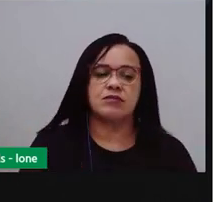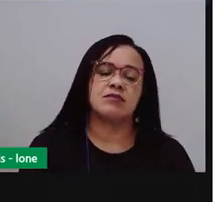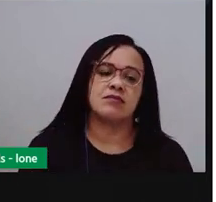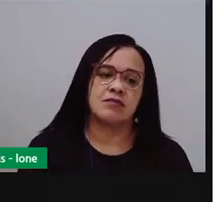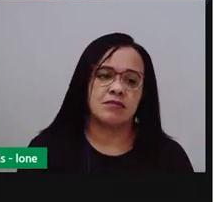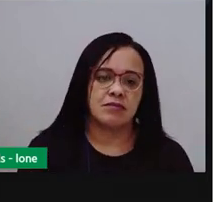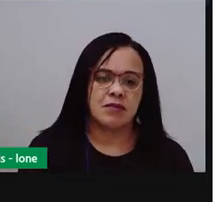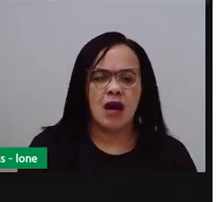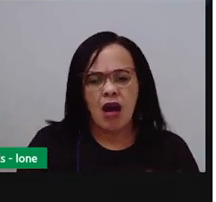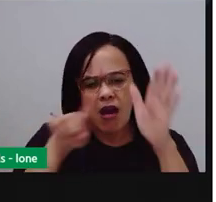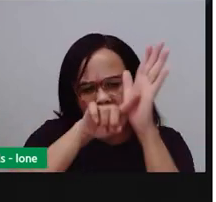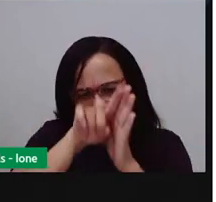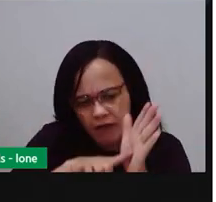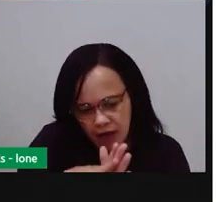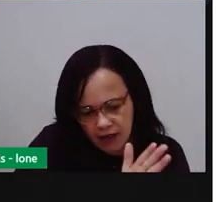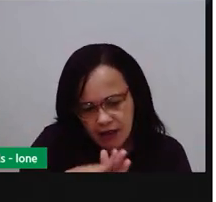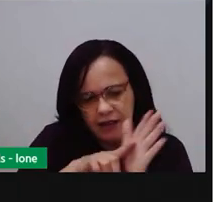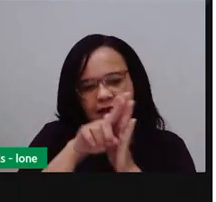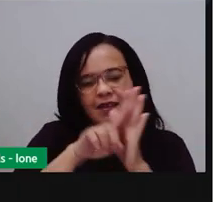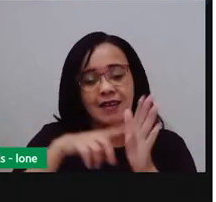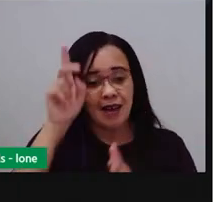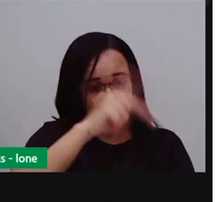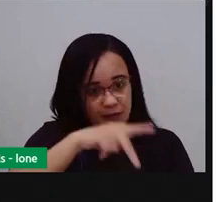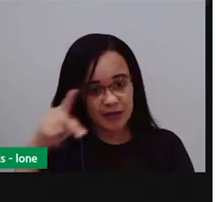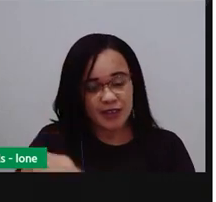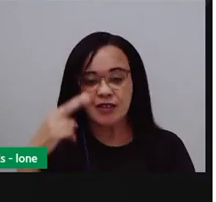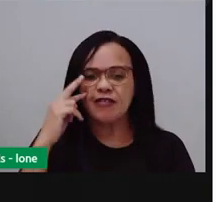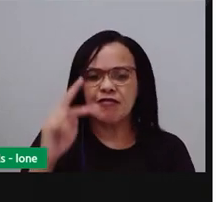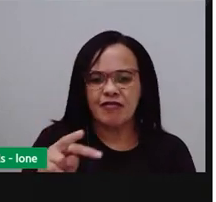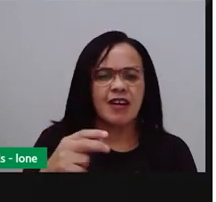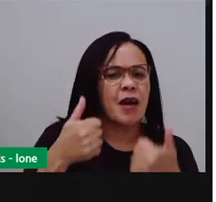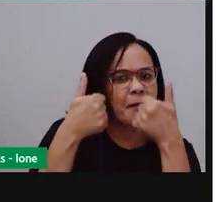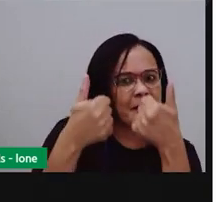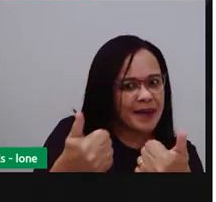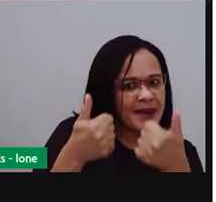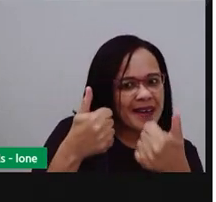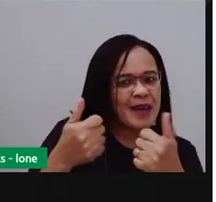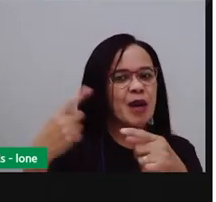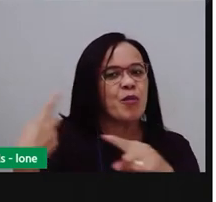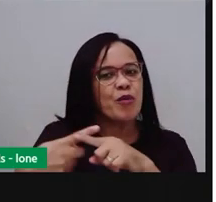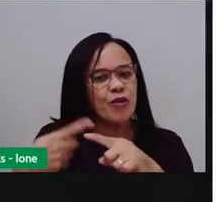possa saber que você está acompanhando todas as atividades do percurso pedagógico.